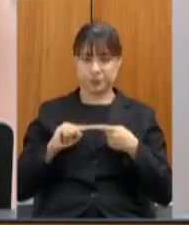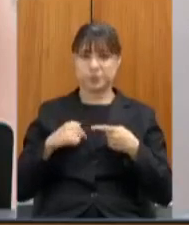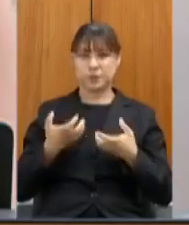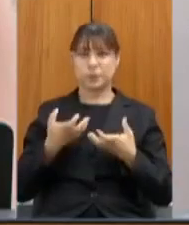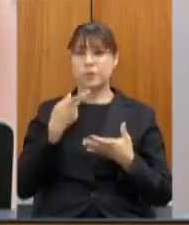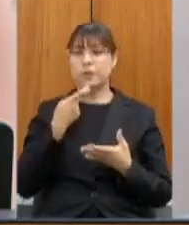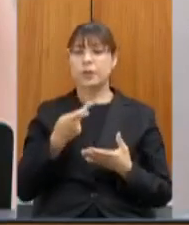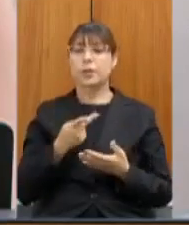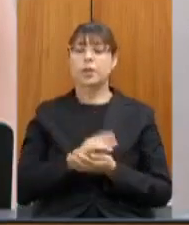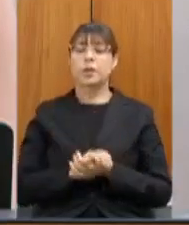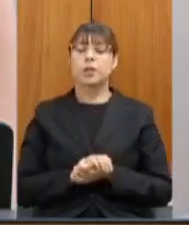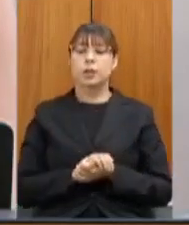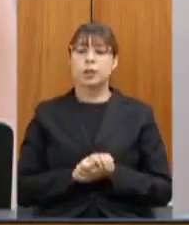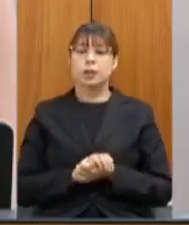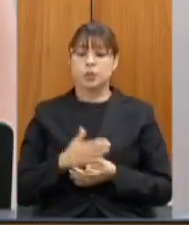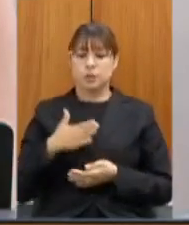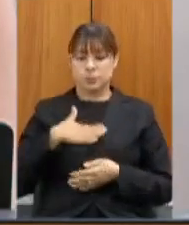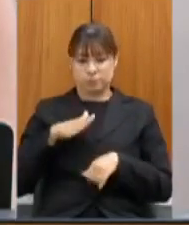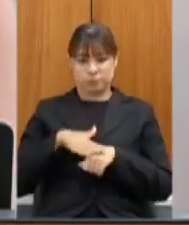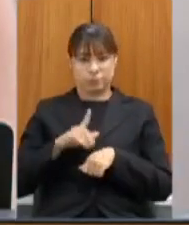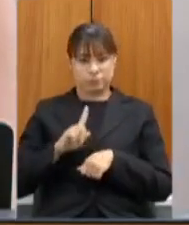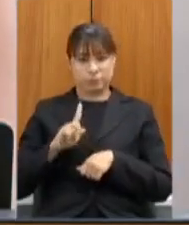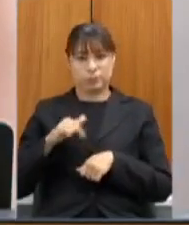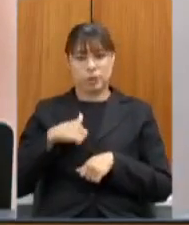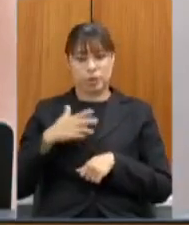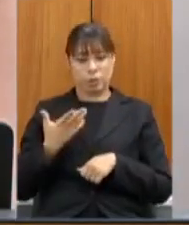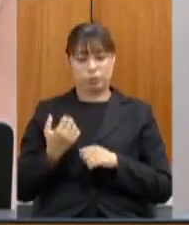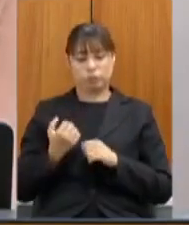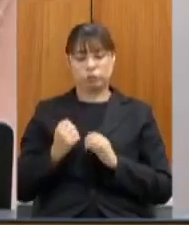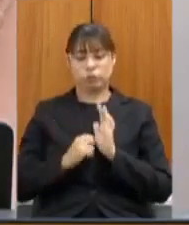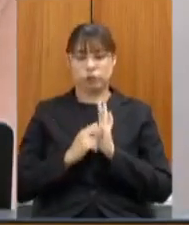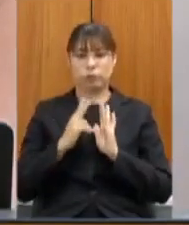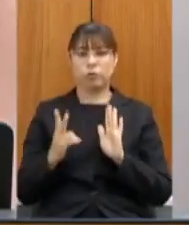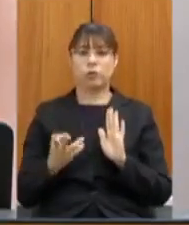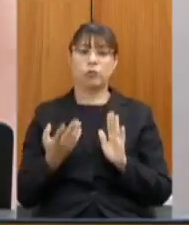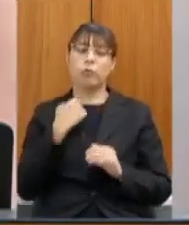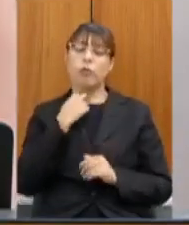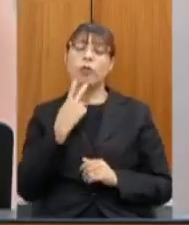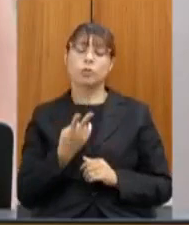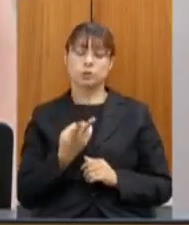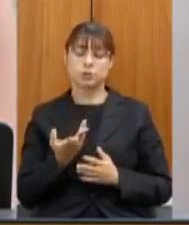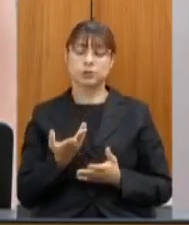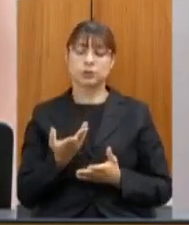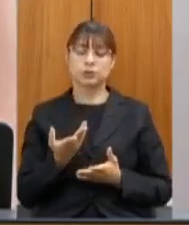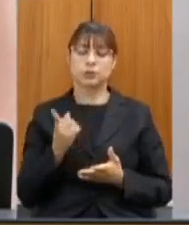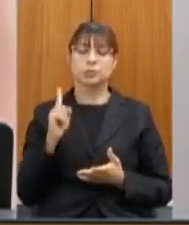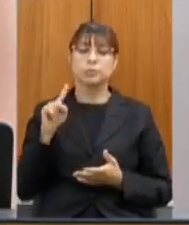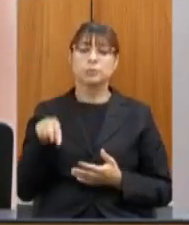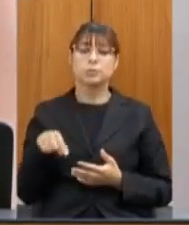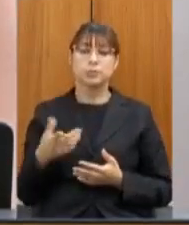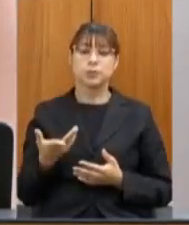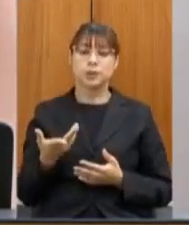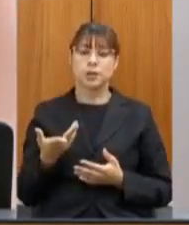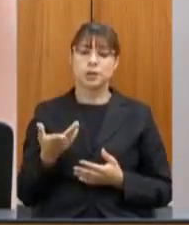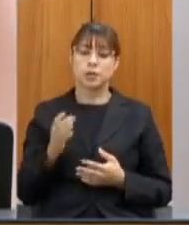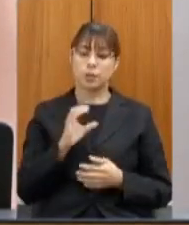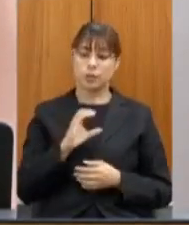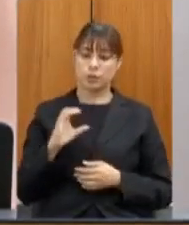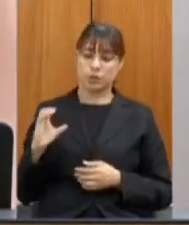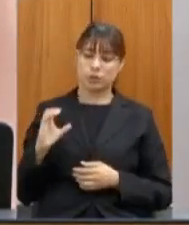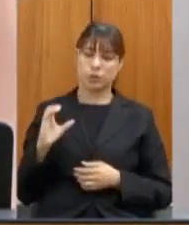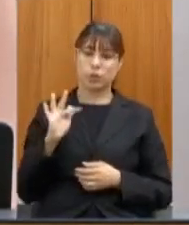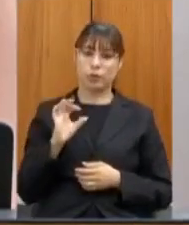trago secretária não é minha eu estou sendo porta-voz de um questionamento da coordenação do Fórum